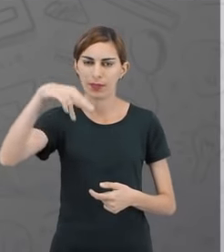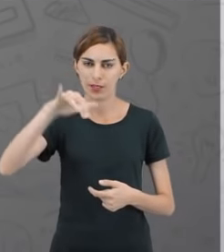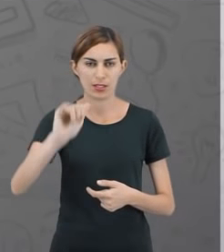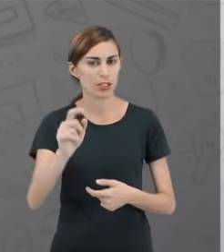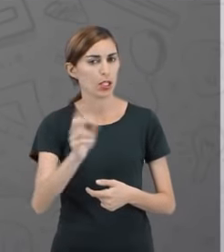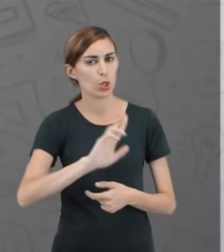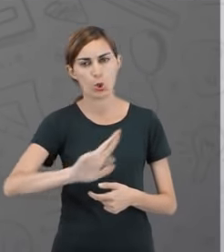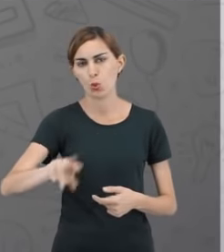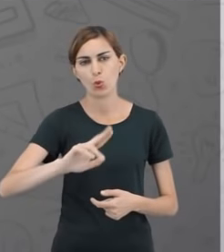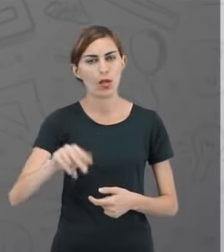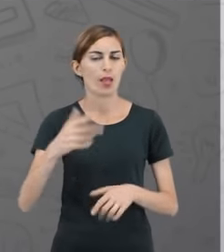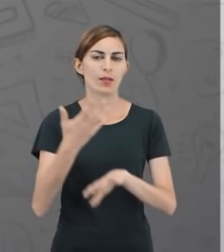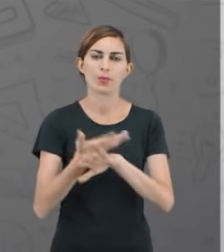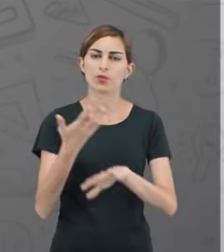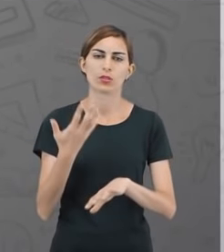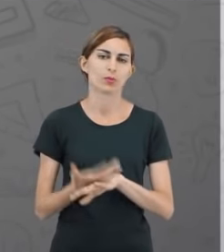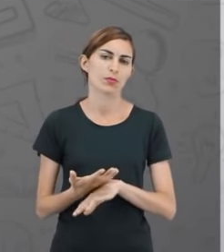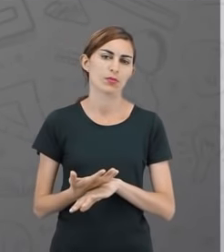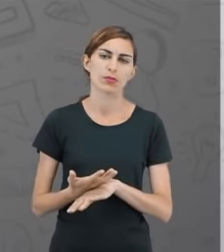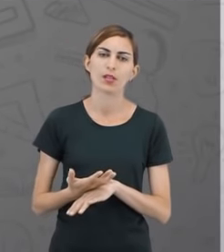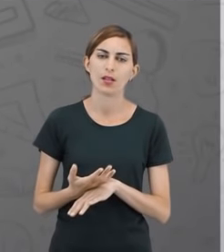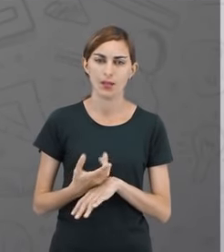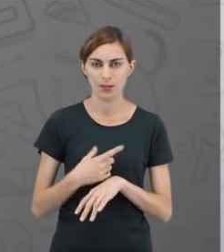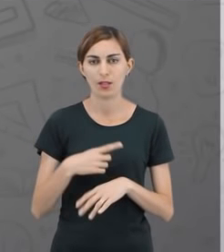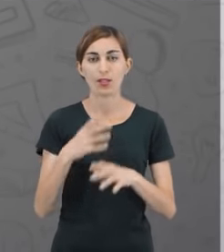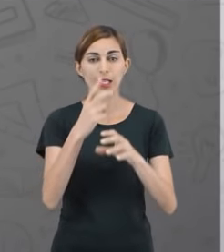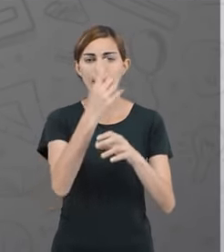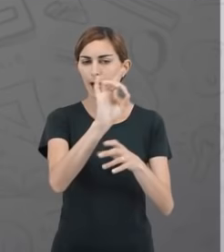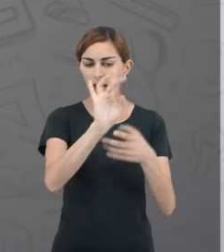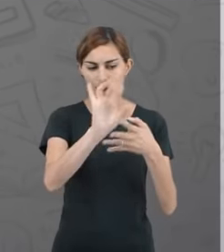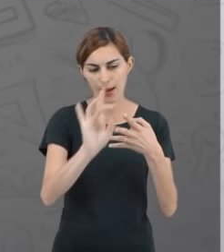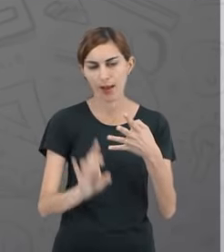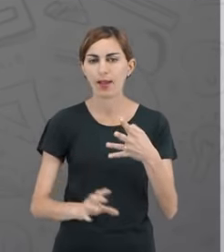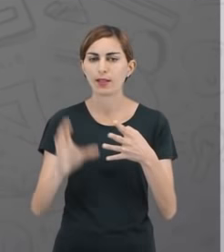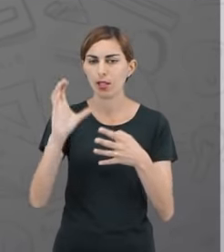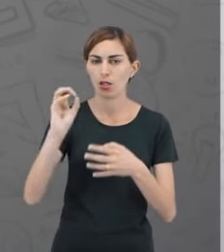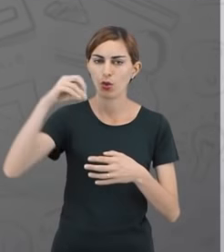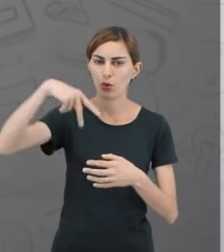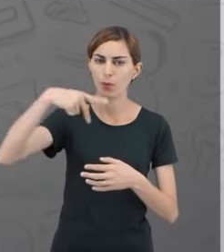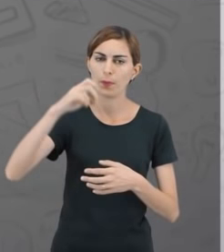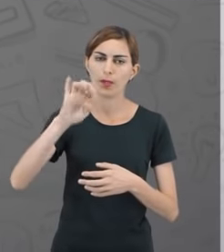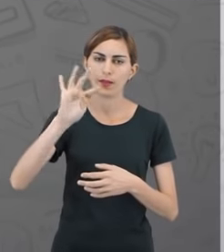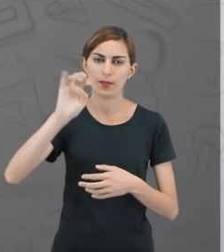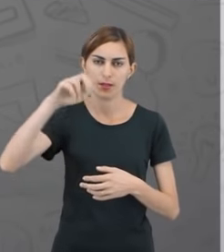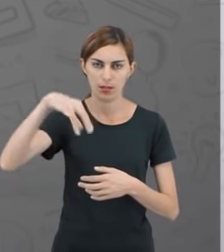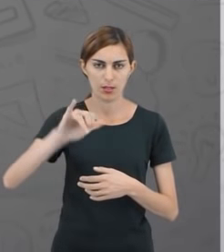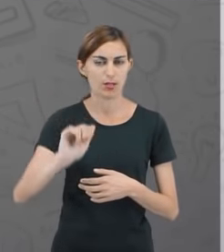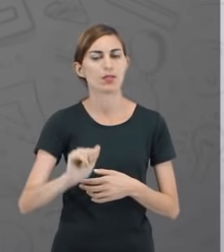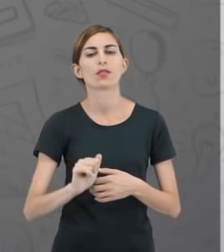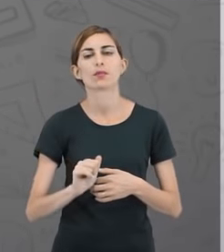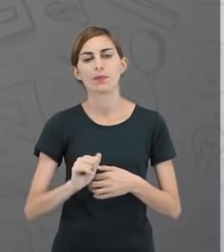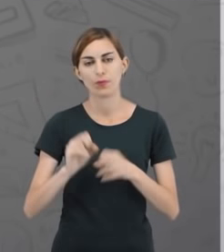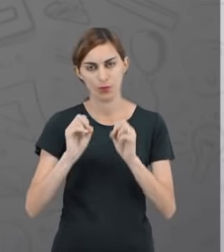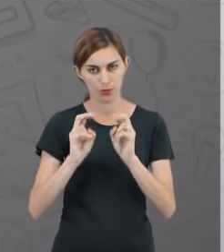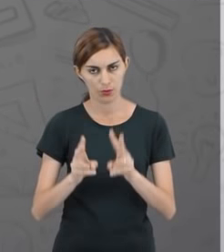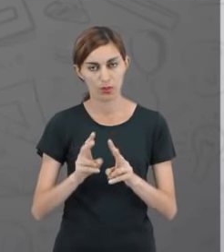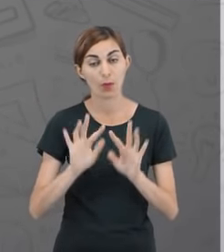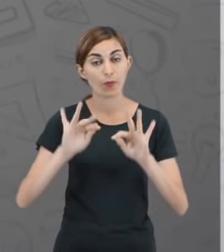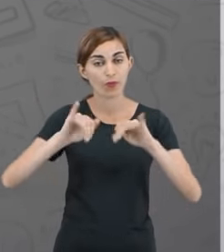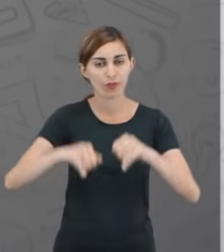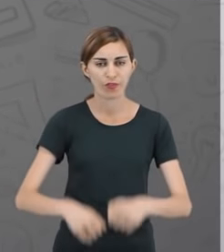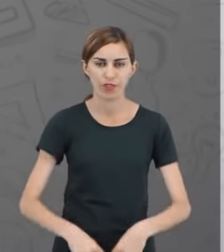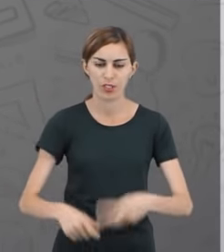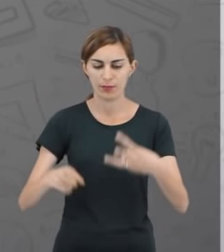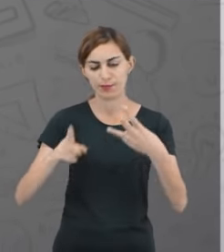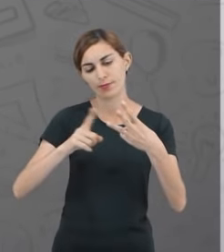Mesmo você fazendo a avaliação de disciplina, você fica com nota em cada competência. Ok? Então, por fim,